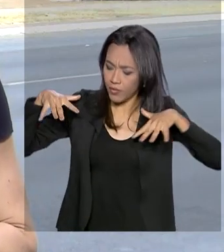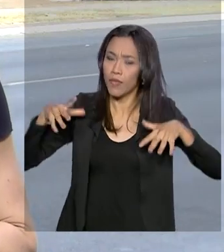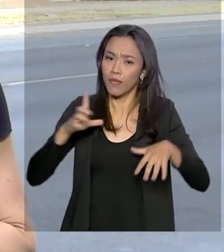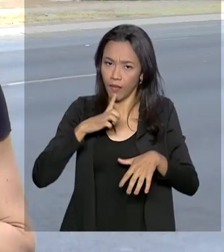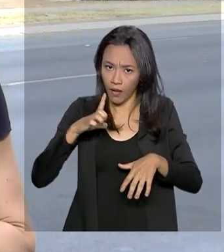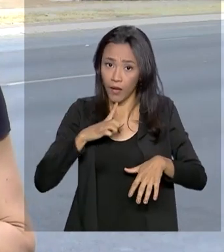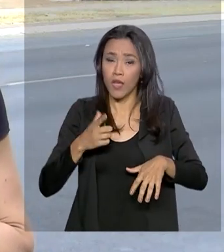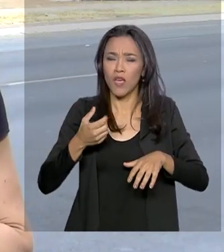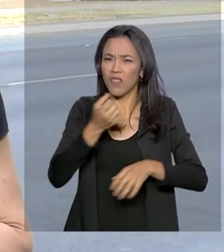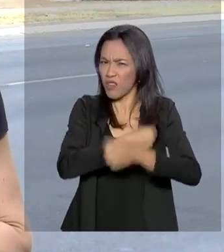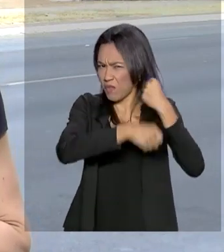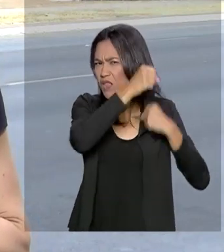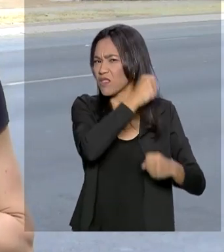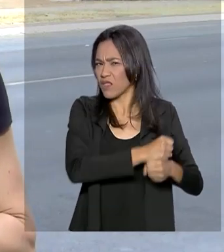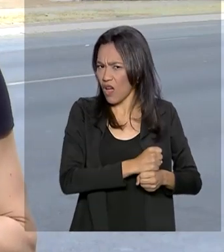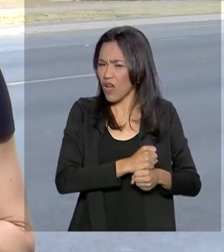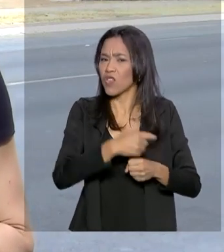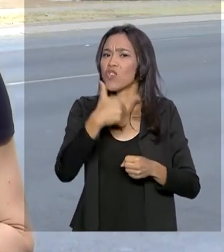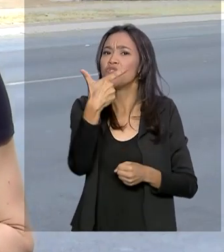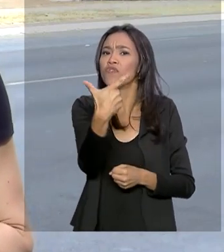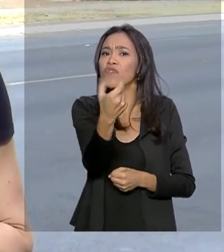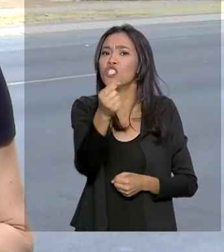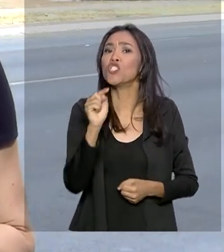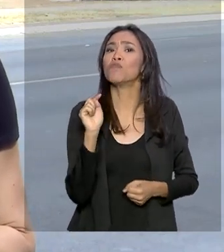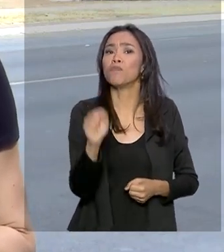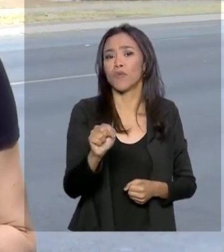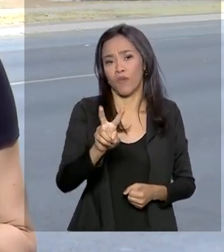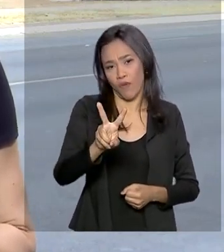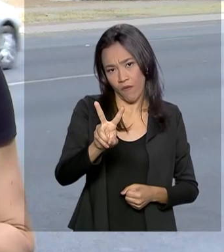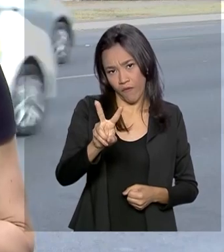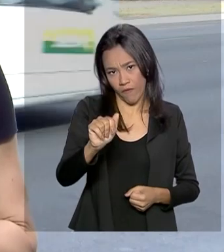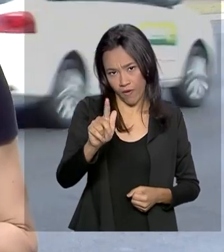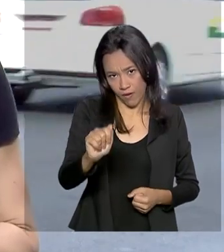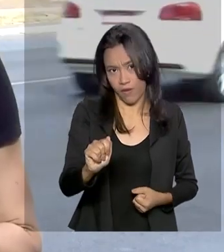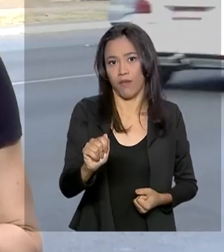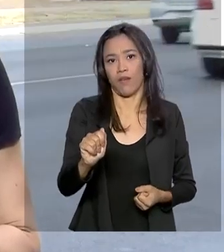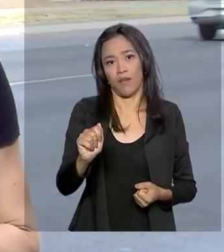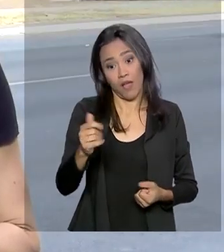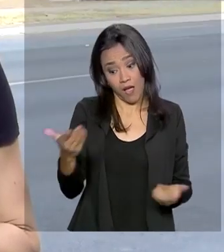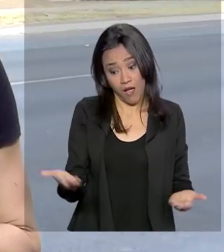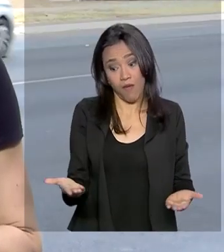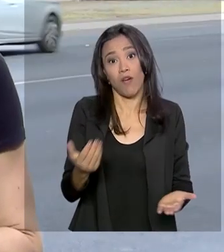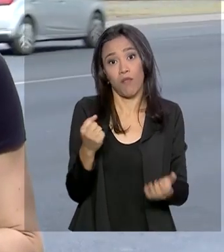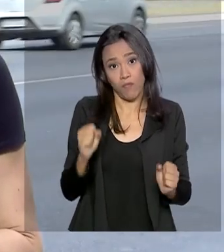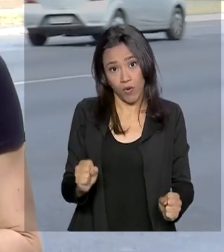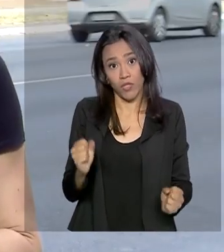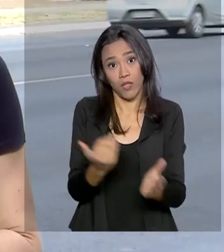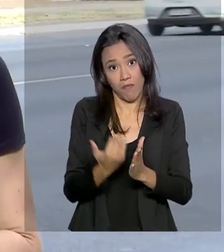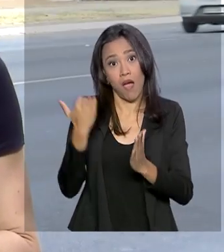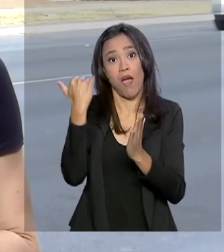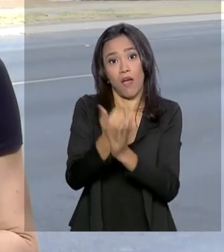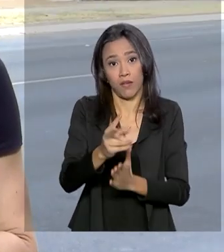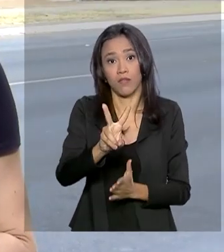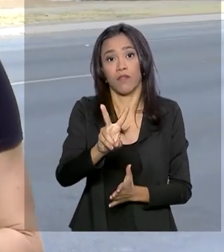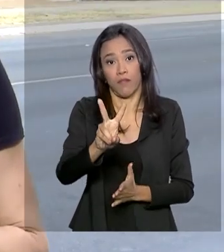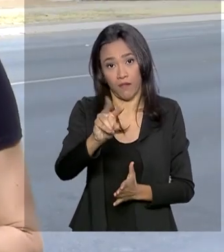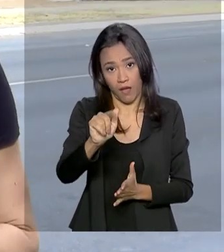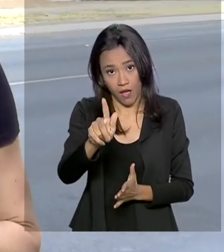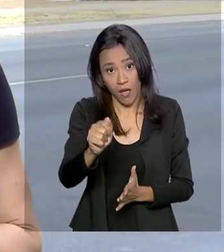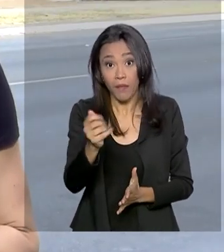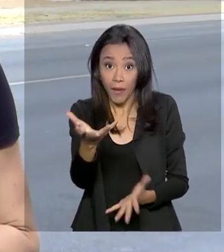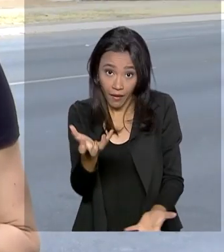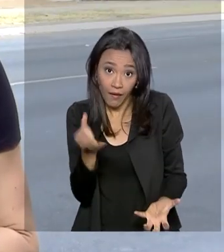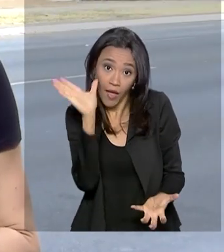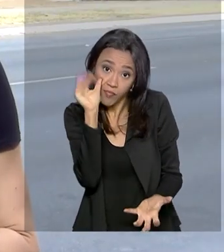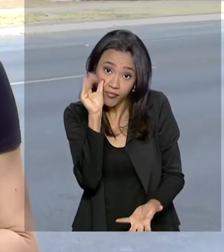havia 20 mil vagas para o público, ou seja, pode ter mais ainda vagas para quem quiser acompanhar. E quem não